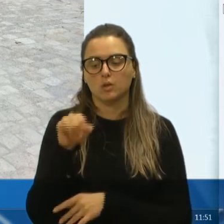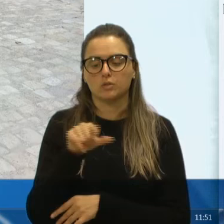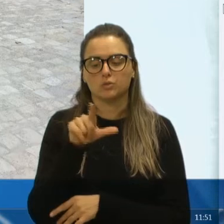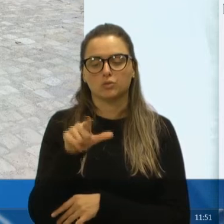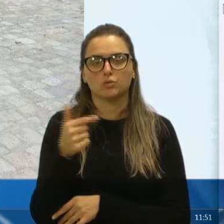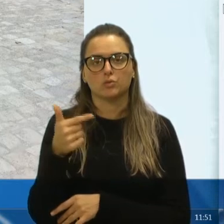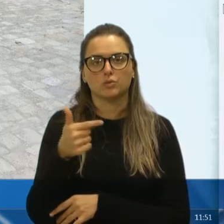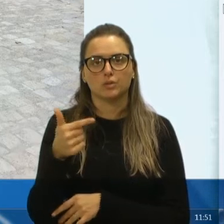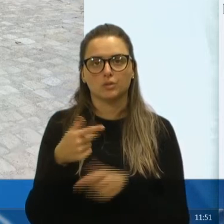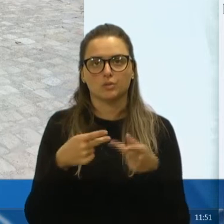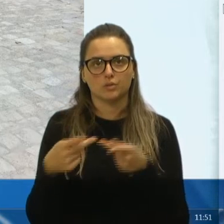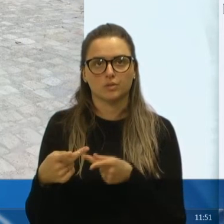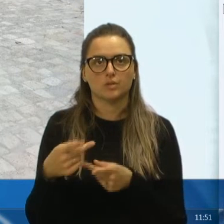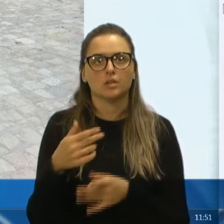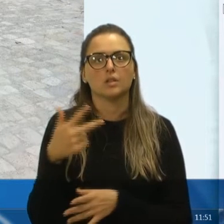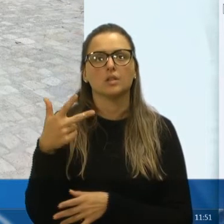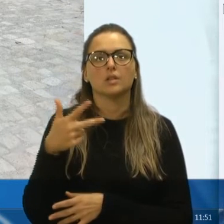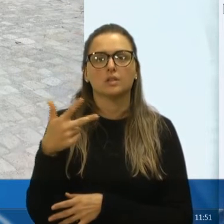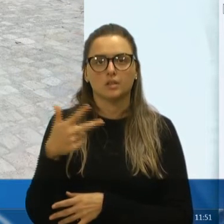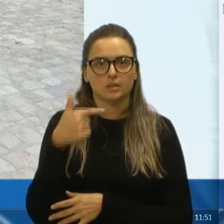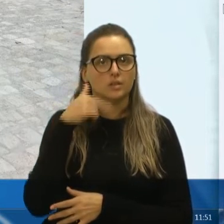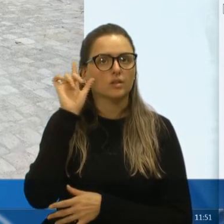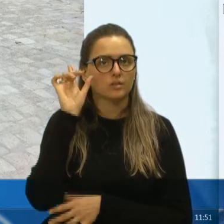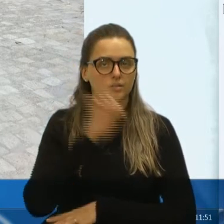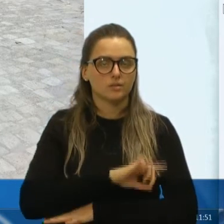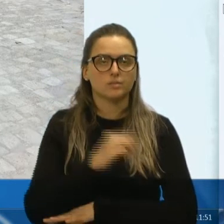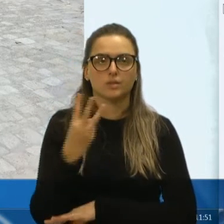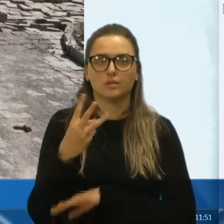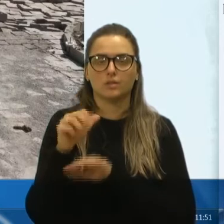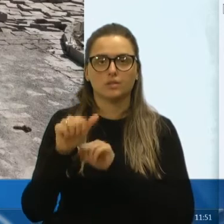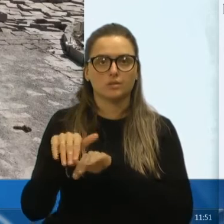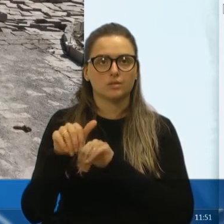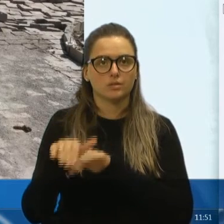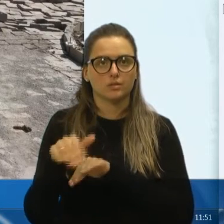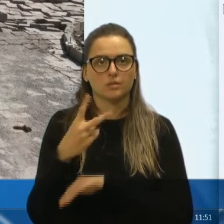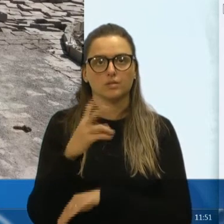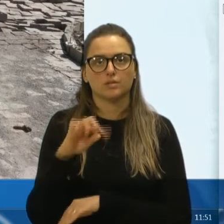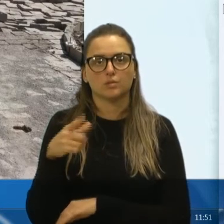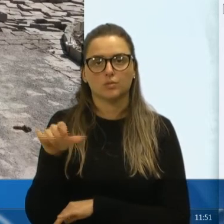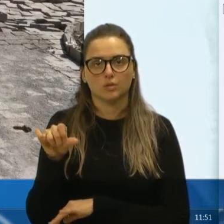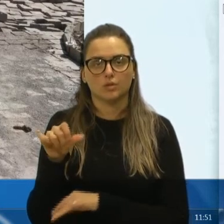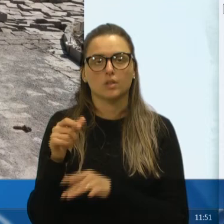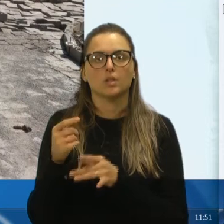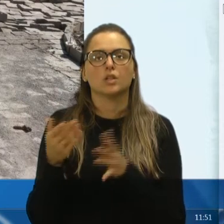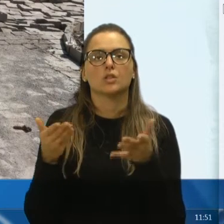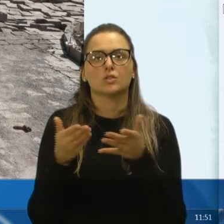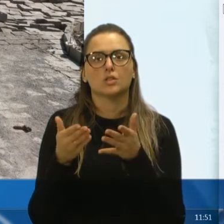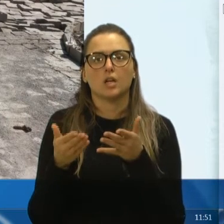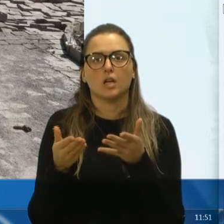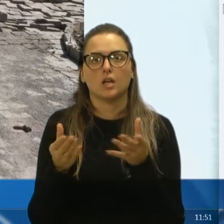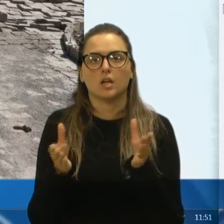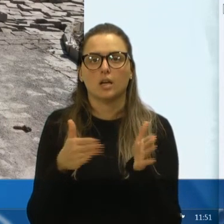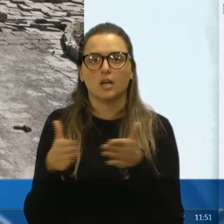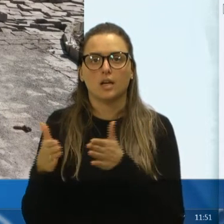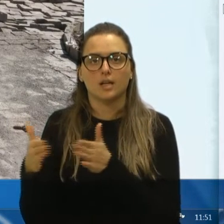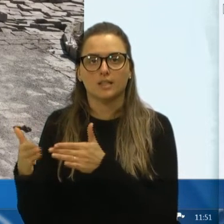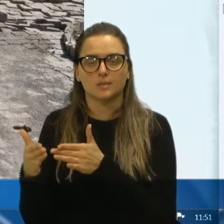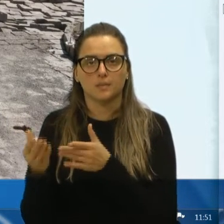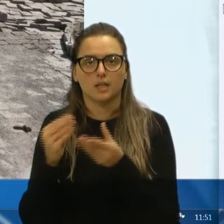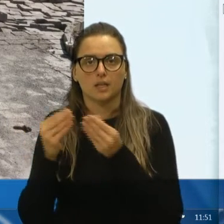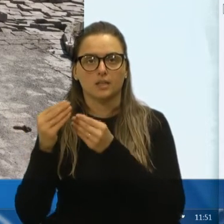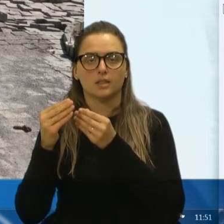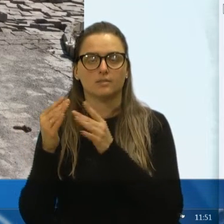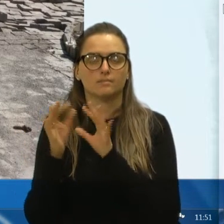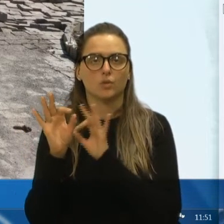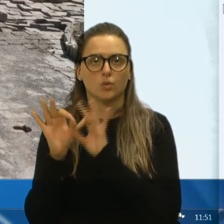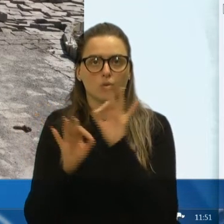foi a segunda, e a terceira ontem, então, dia 3 de setembro, de 2019, já estão colocando, esse calçamento, vereador,